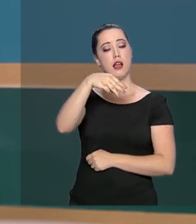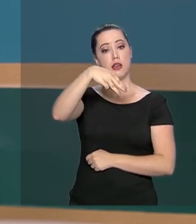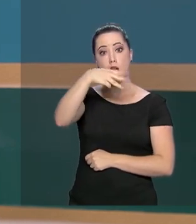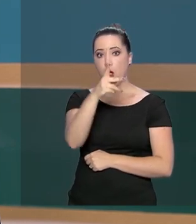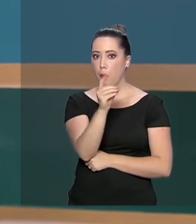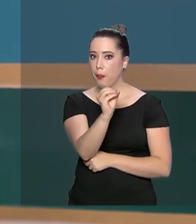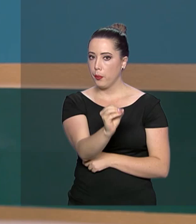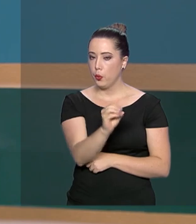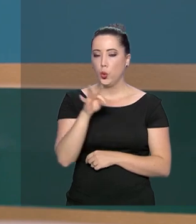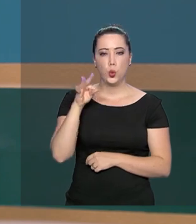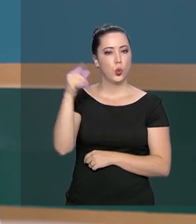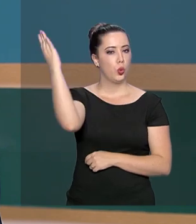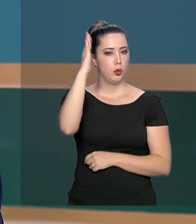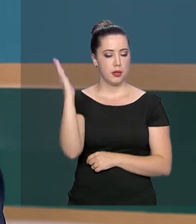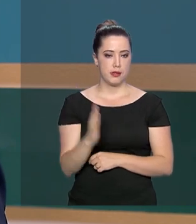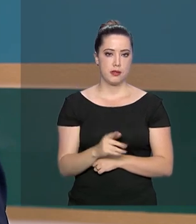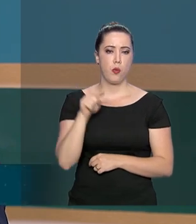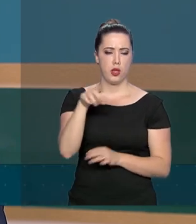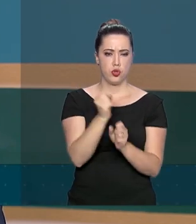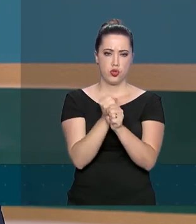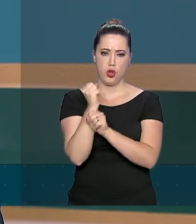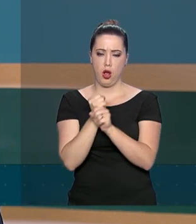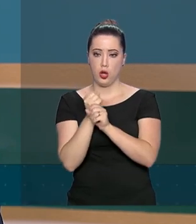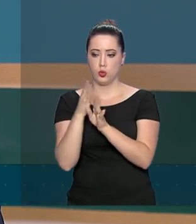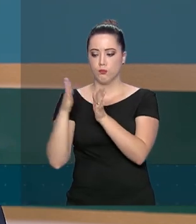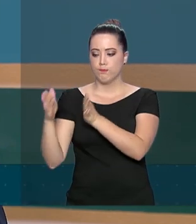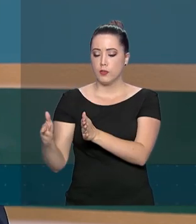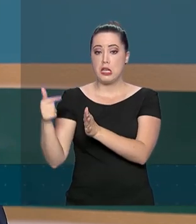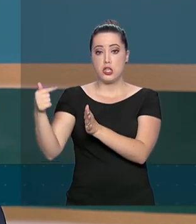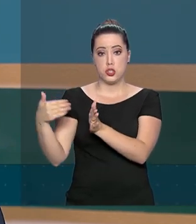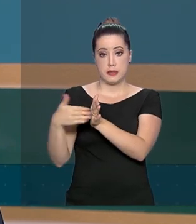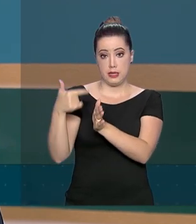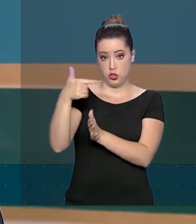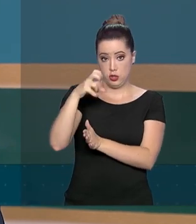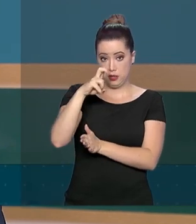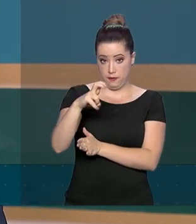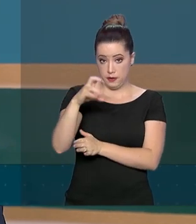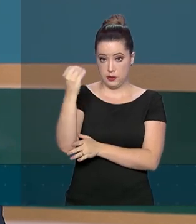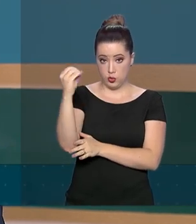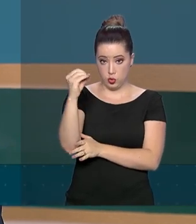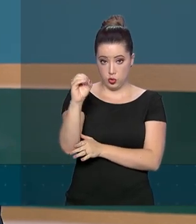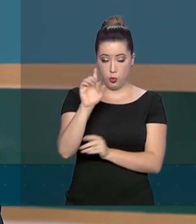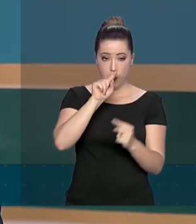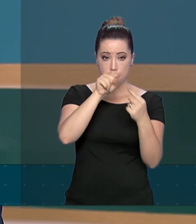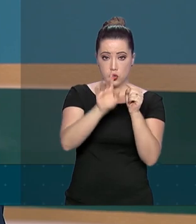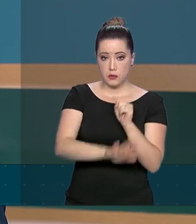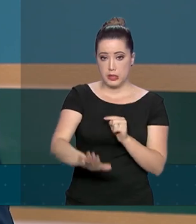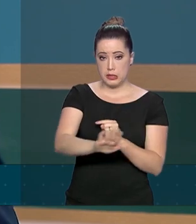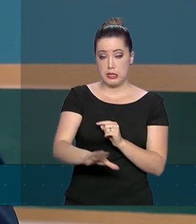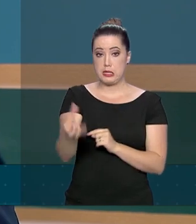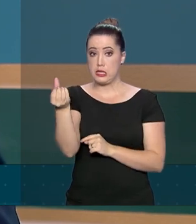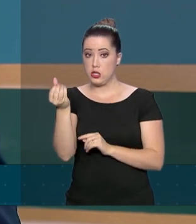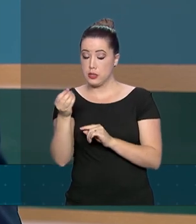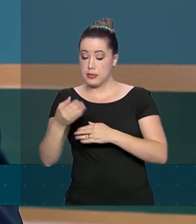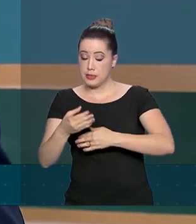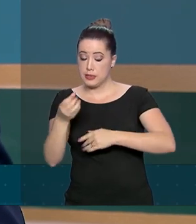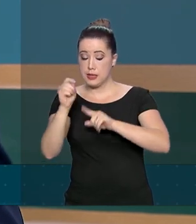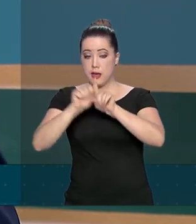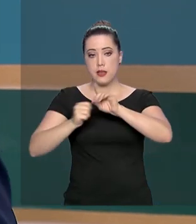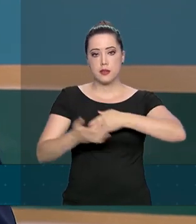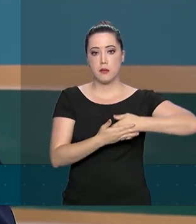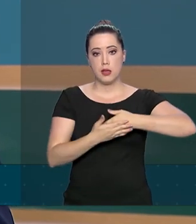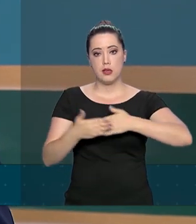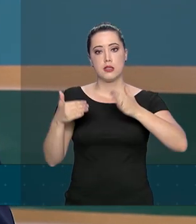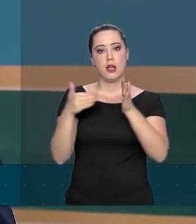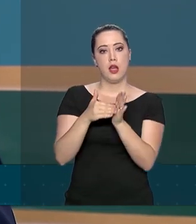ano, a campanha terá duas fases. De 7 a 25 de outubro, o foco serão crianças de 6 meses a menores de 5 anos. E